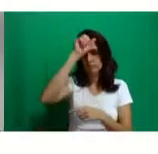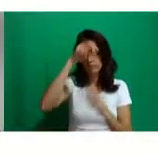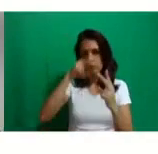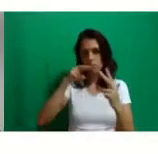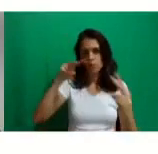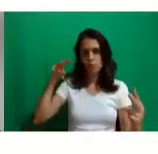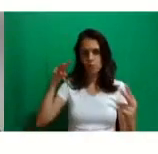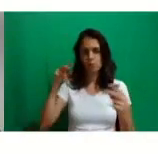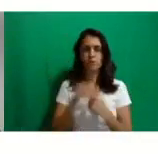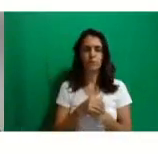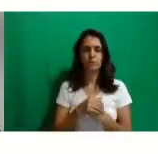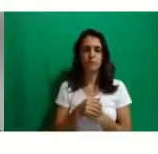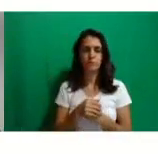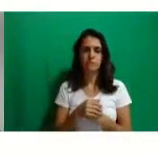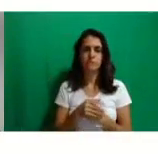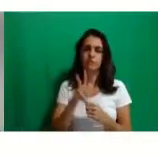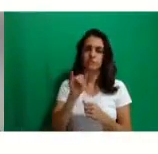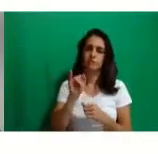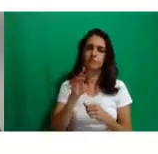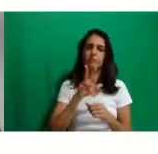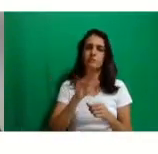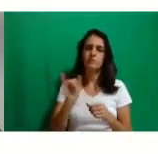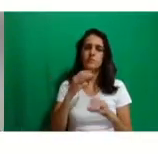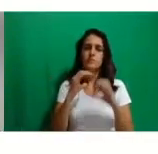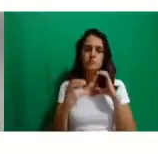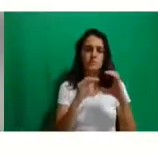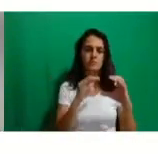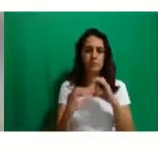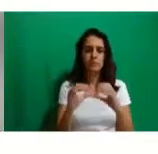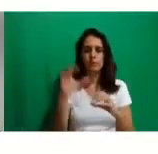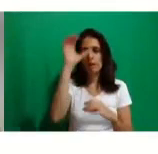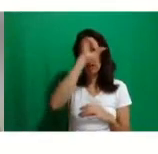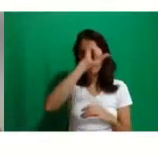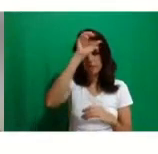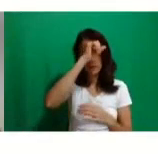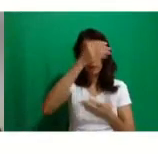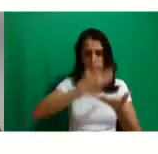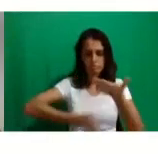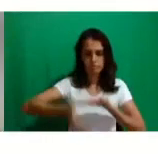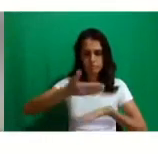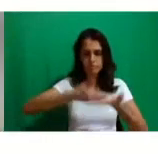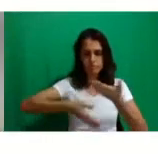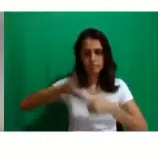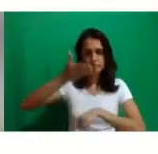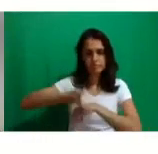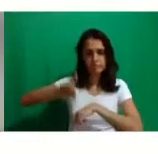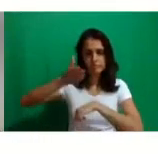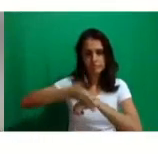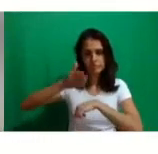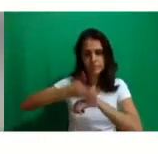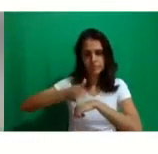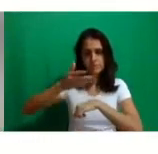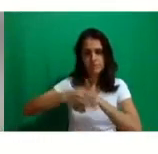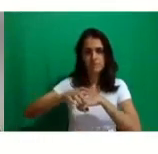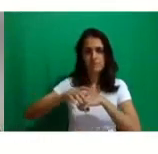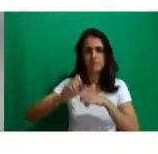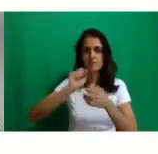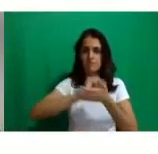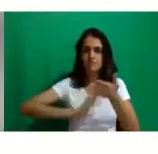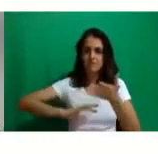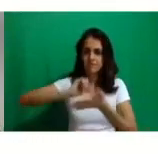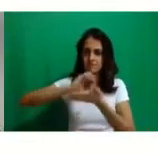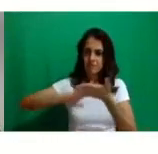vão se comunicar com os professores por ali, vão aprender por ali, vão exercitar o que aprenderam por ali, por meio de tarefas, de